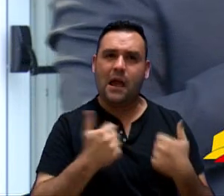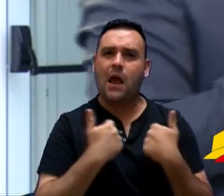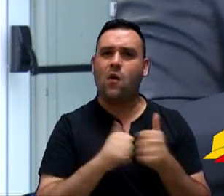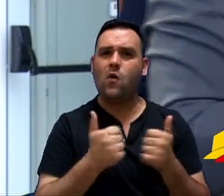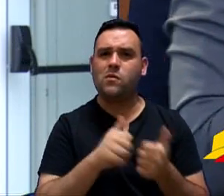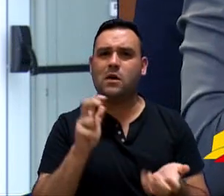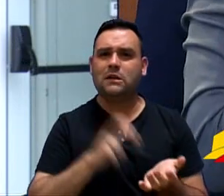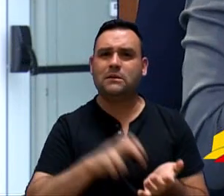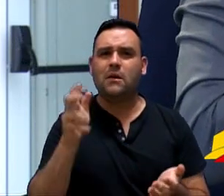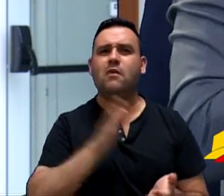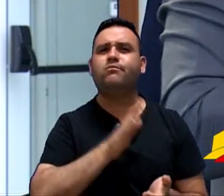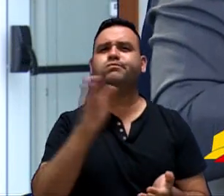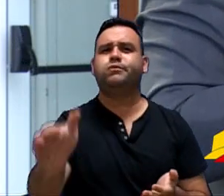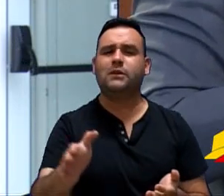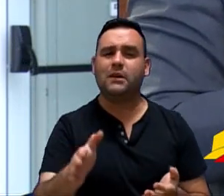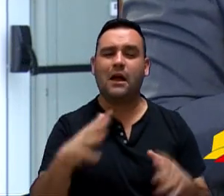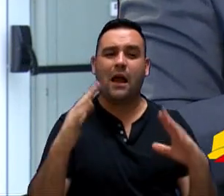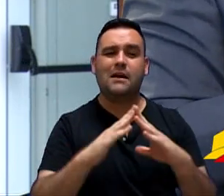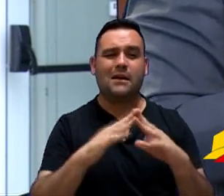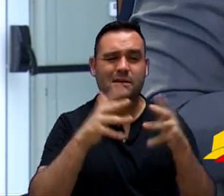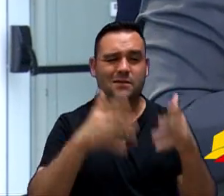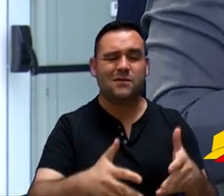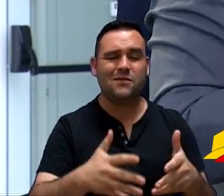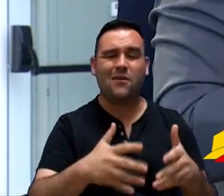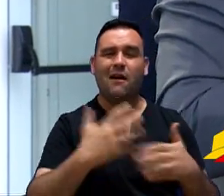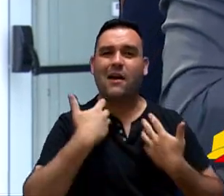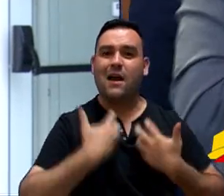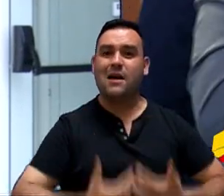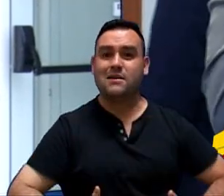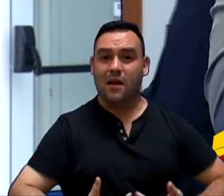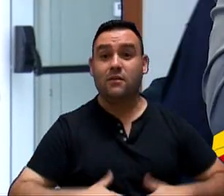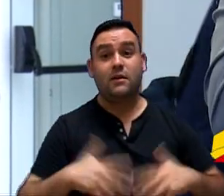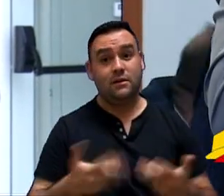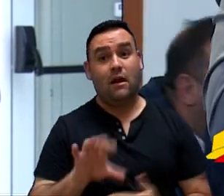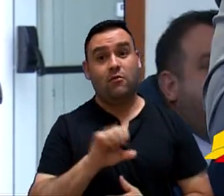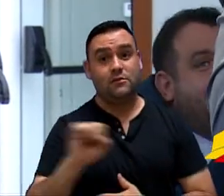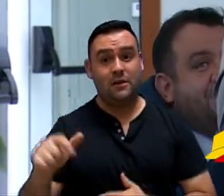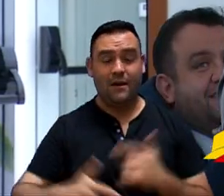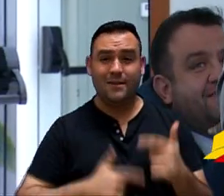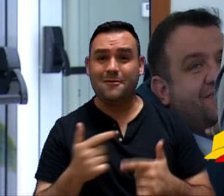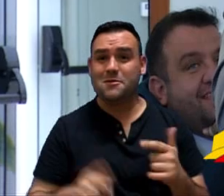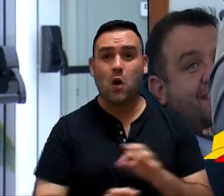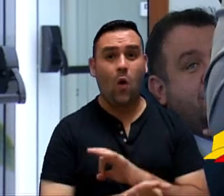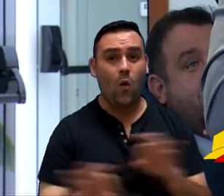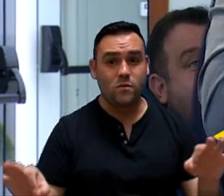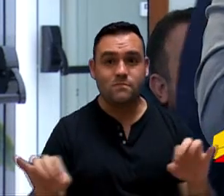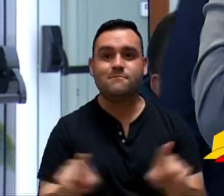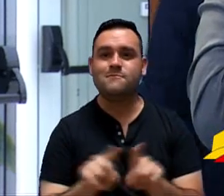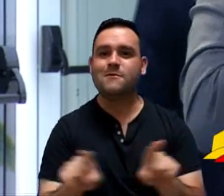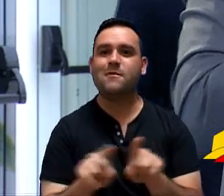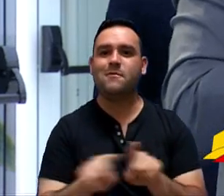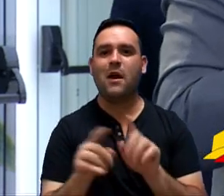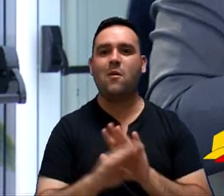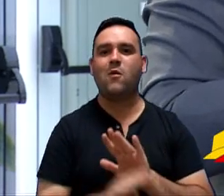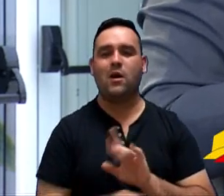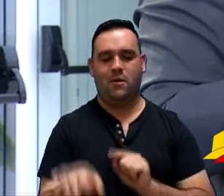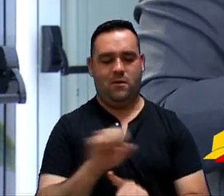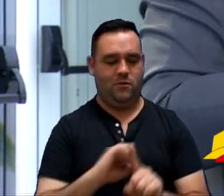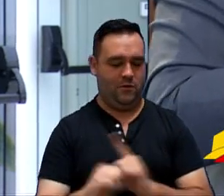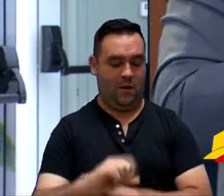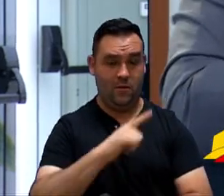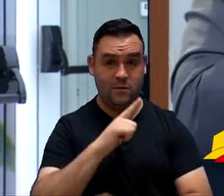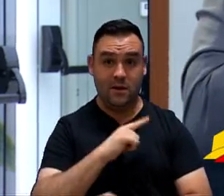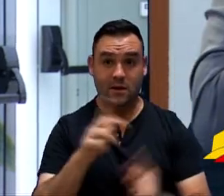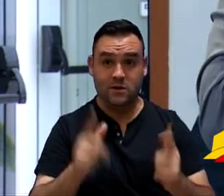busão lotado, Fausto, que chegou na casa cansado. Então o SAI tem feito um belo trabalho. Além do programa social,